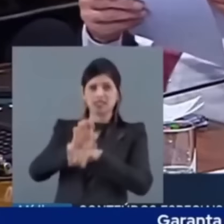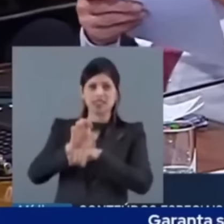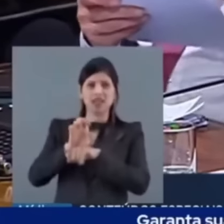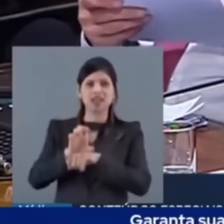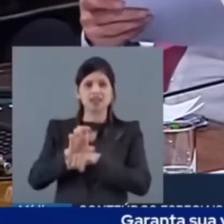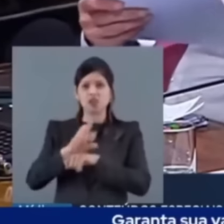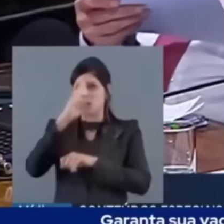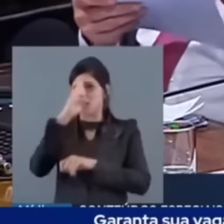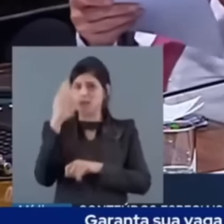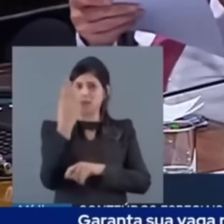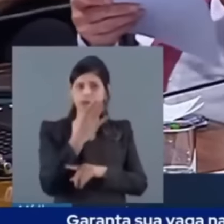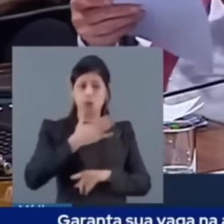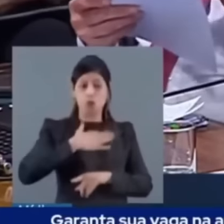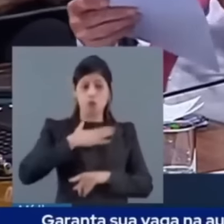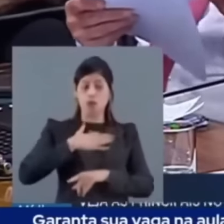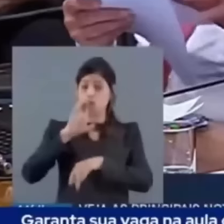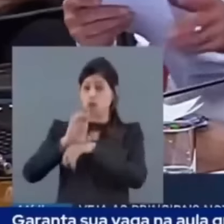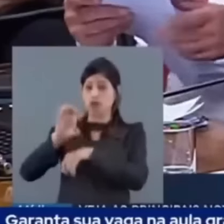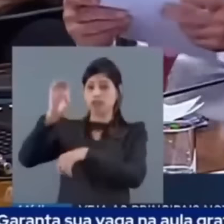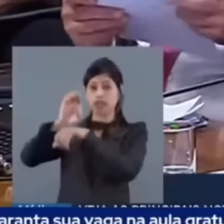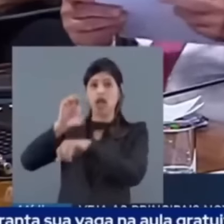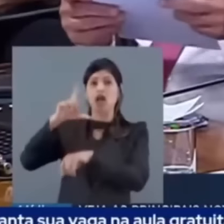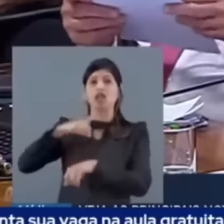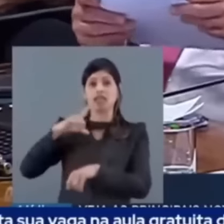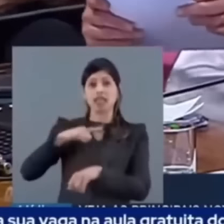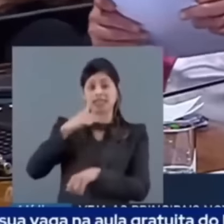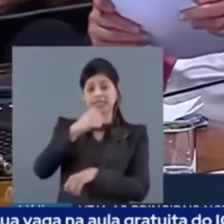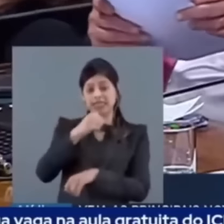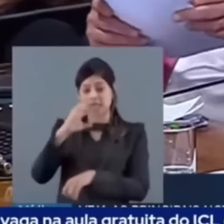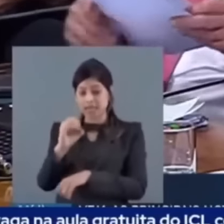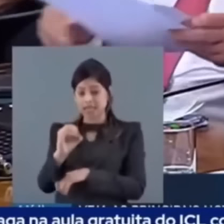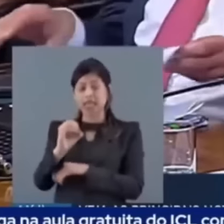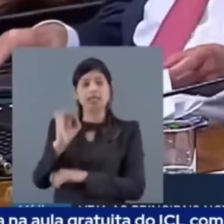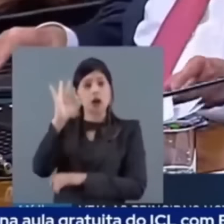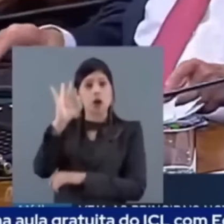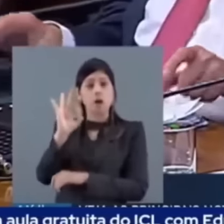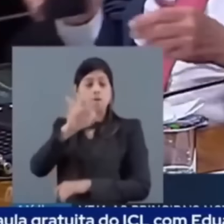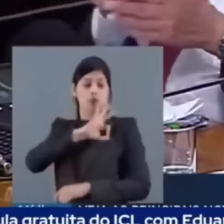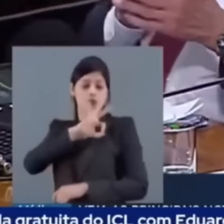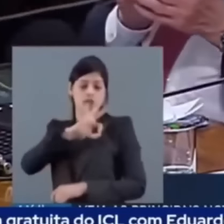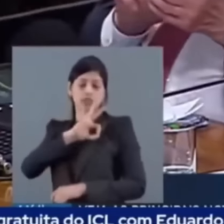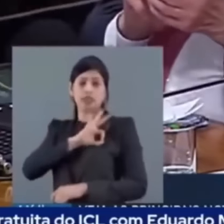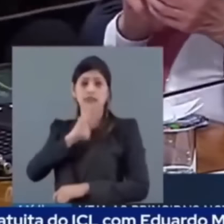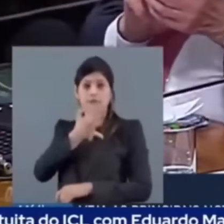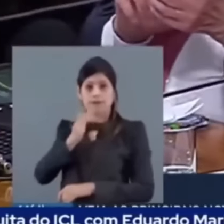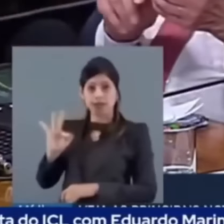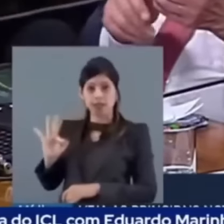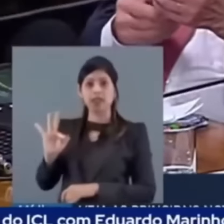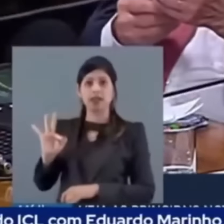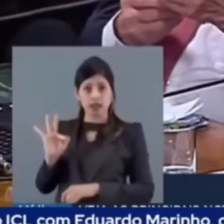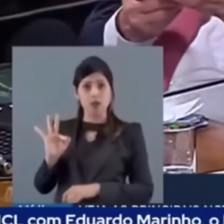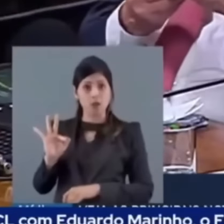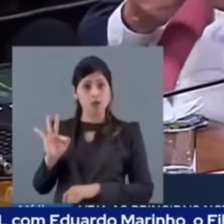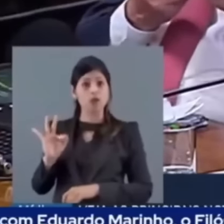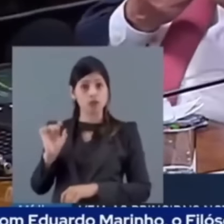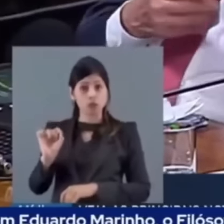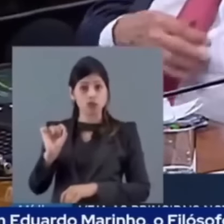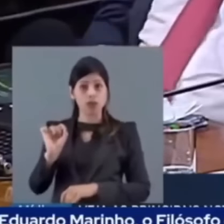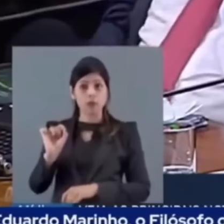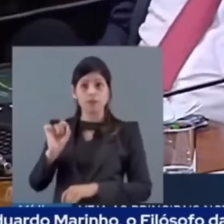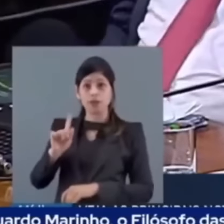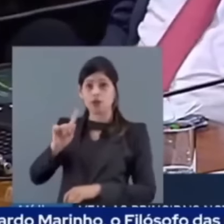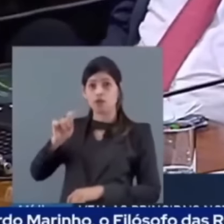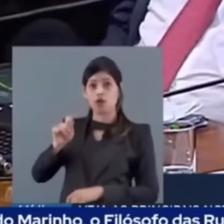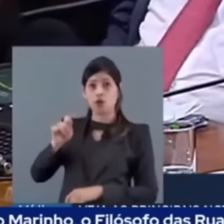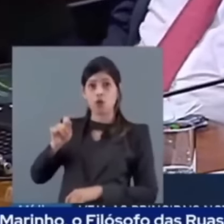Principalmente O meu Tem 70 Policiais Federais Que Foram Determinados A ficar